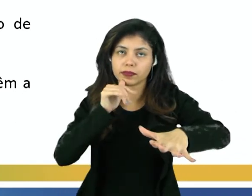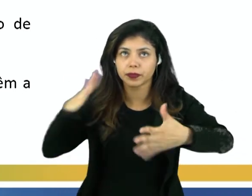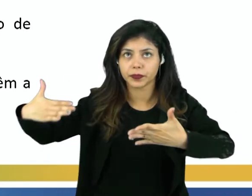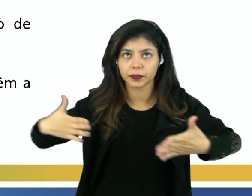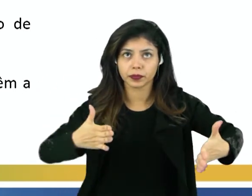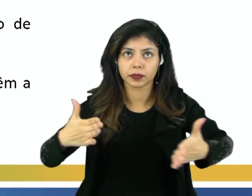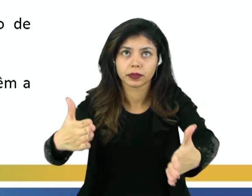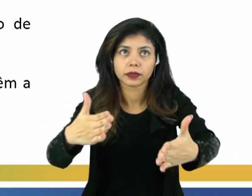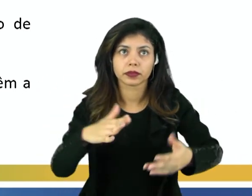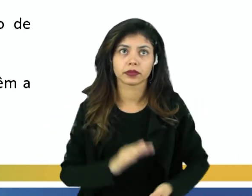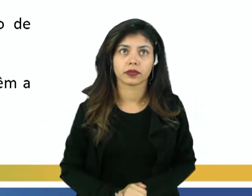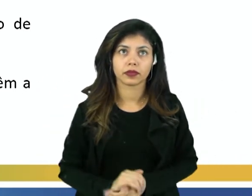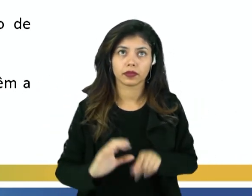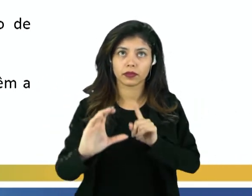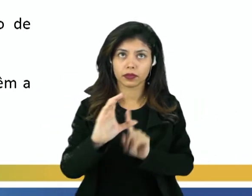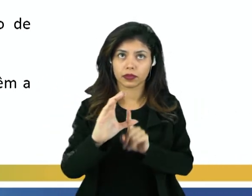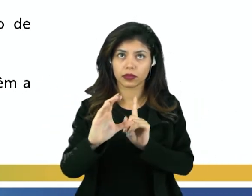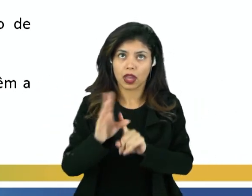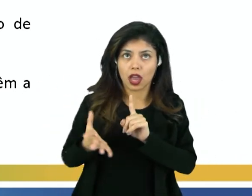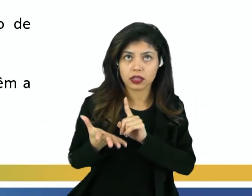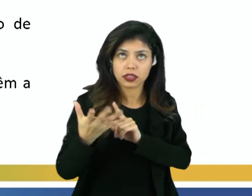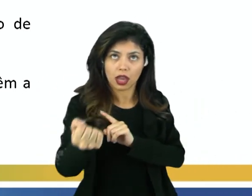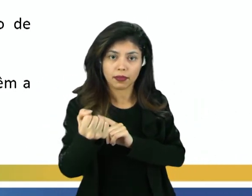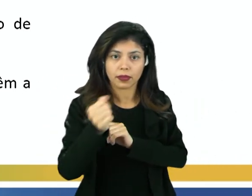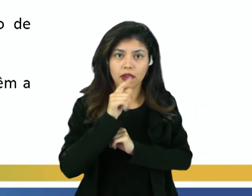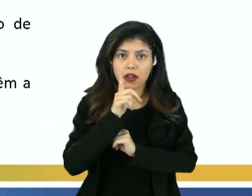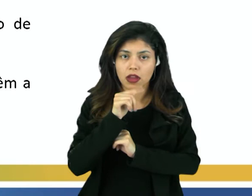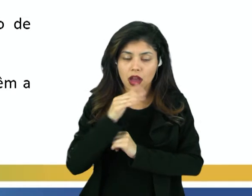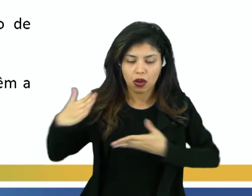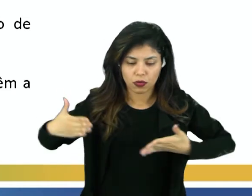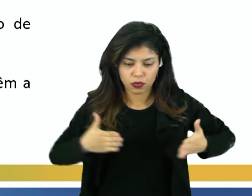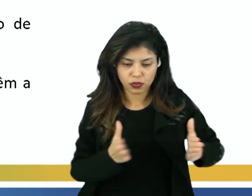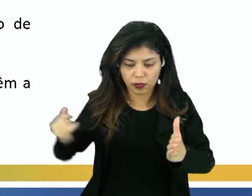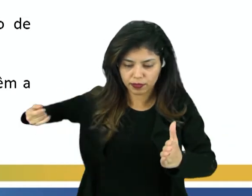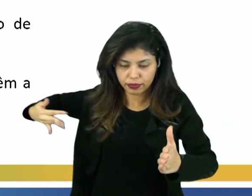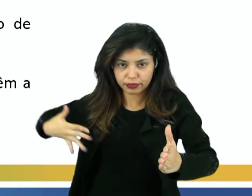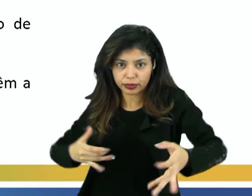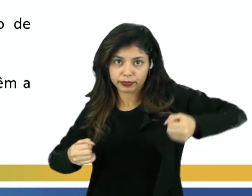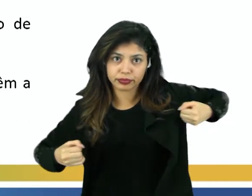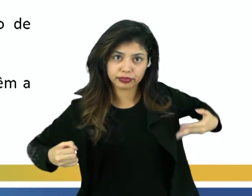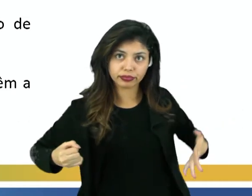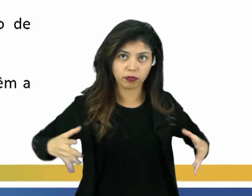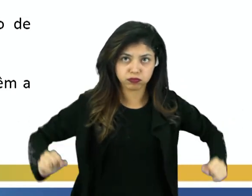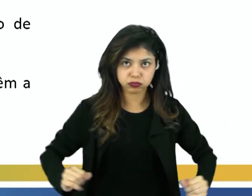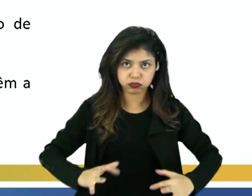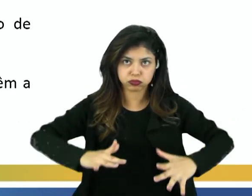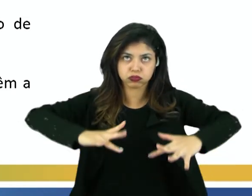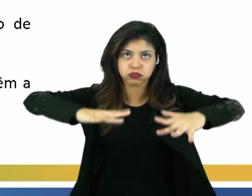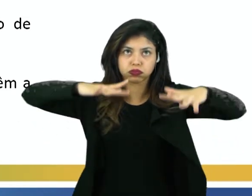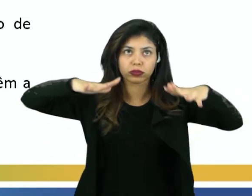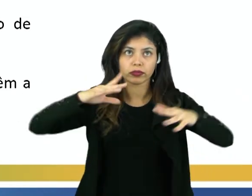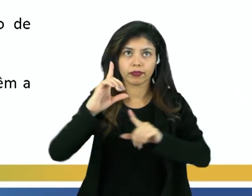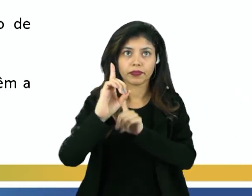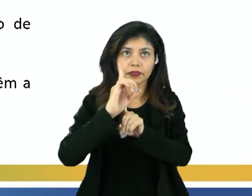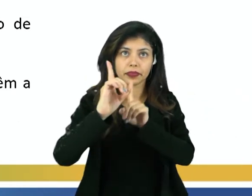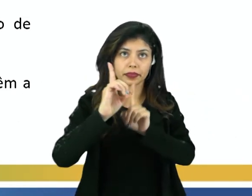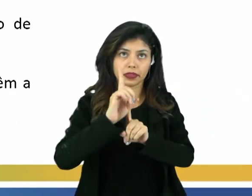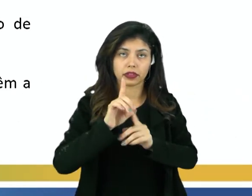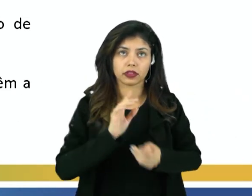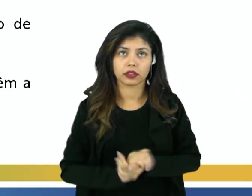aquele que recebe águas dos rios menores que tem função de abastecê-los. E letra D,